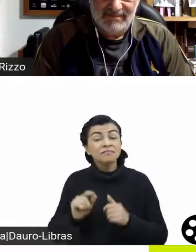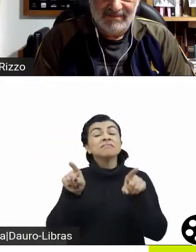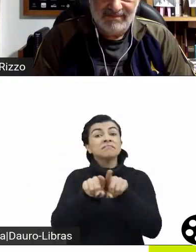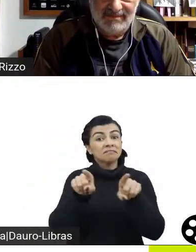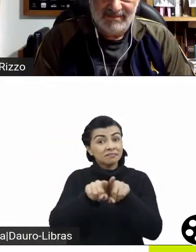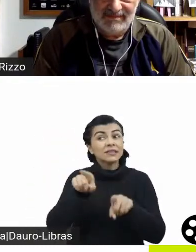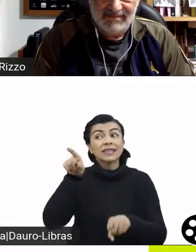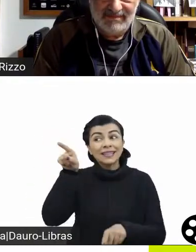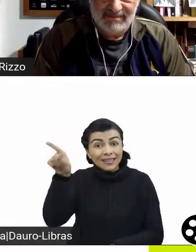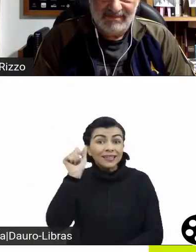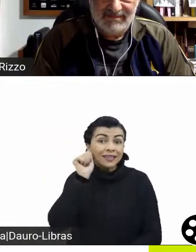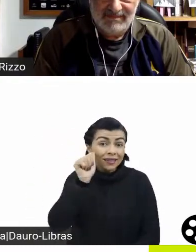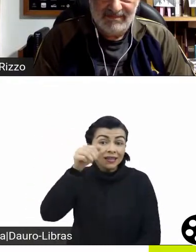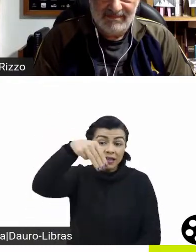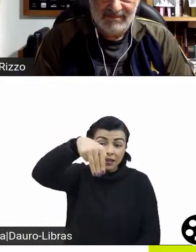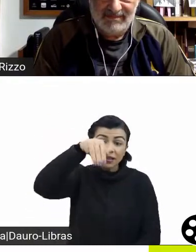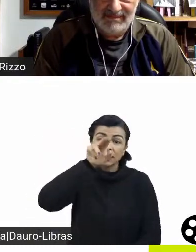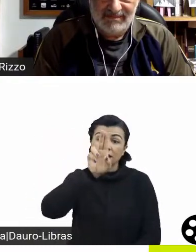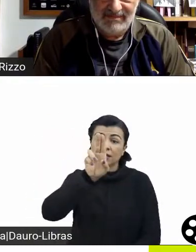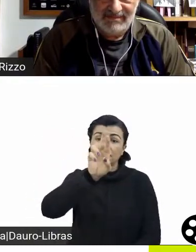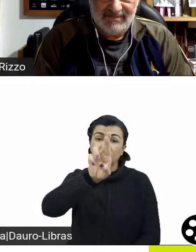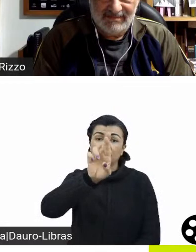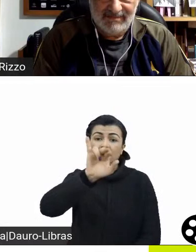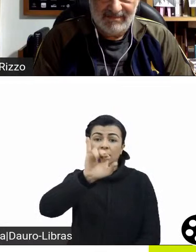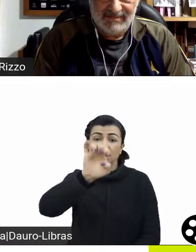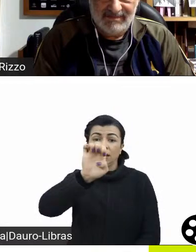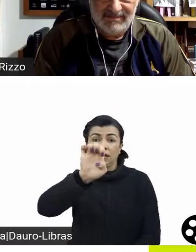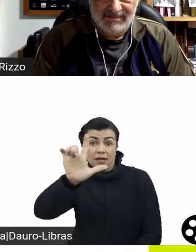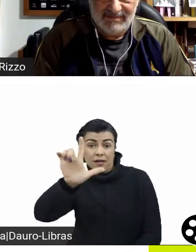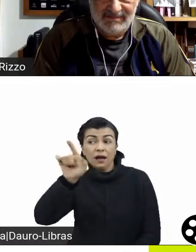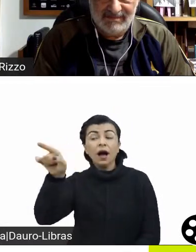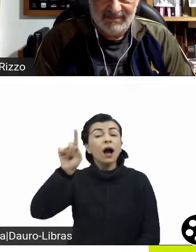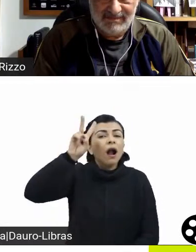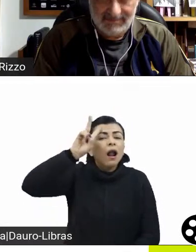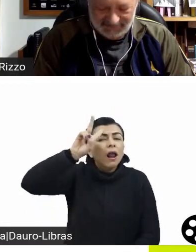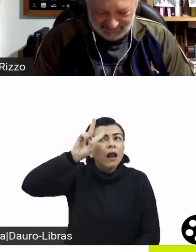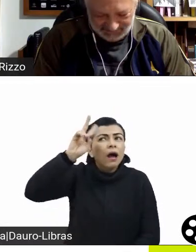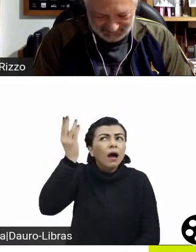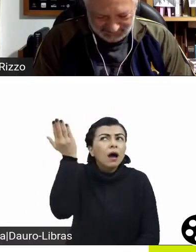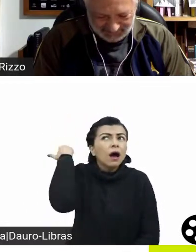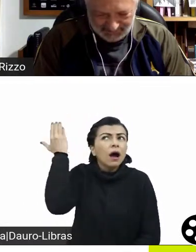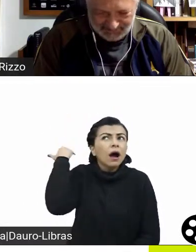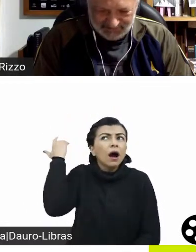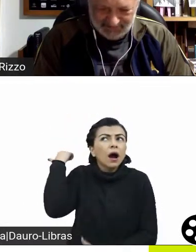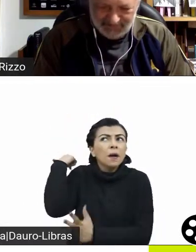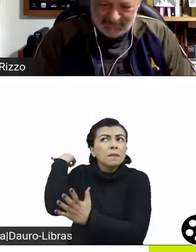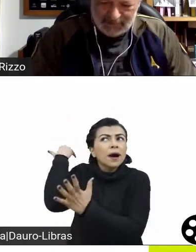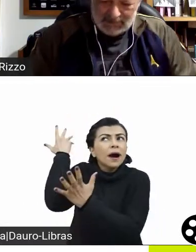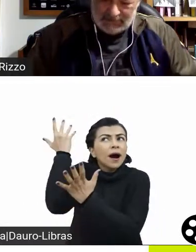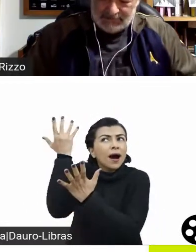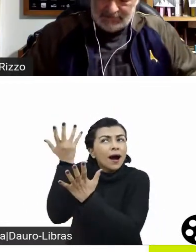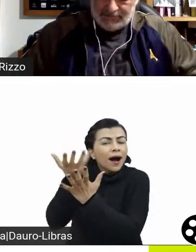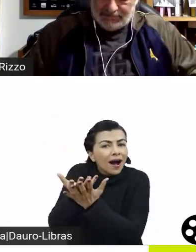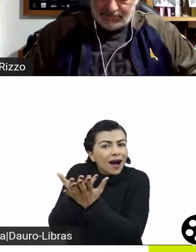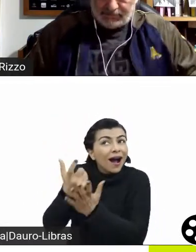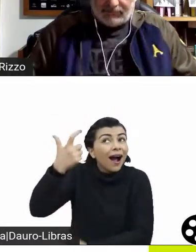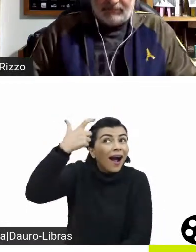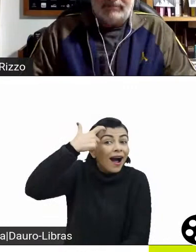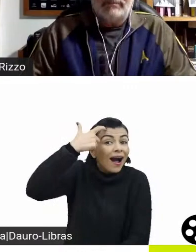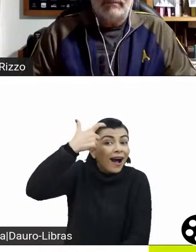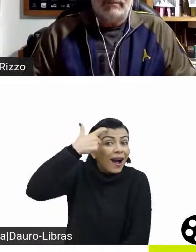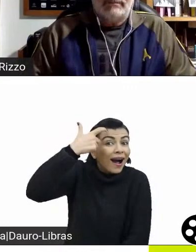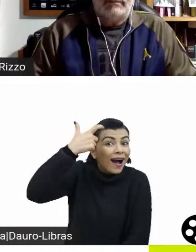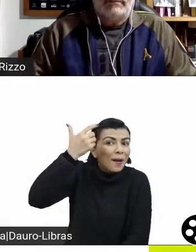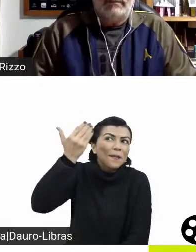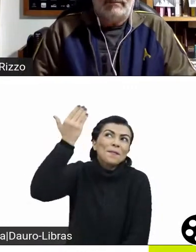Muriel enxergar-se no passado. Ela se enxerga como uma mulher nos anos 90, mas como uma mulher com a cabeça antes